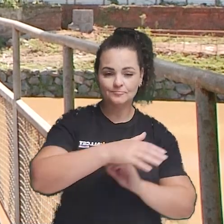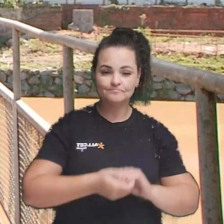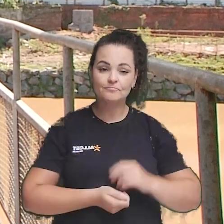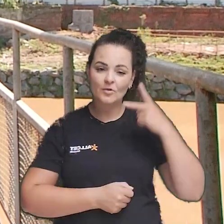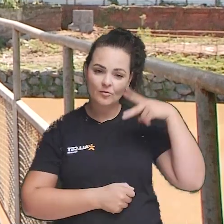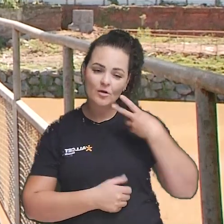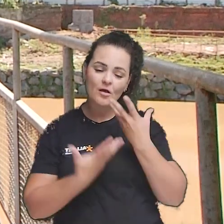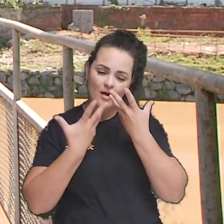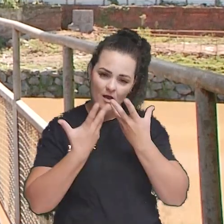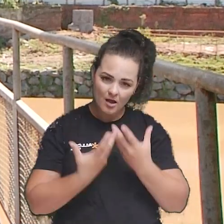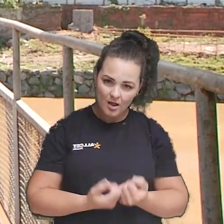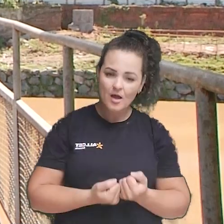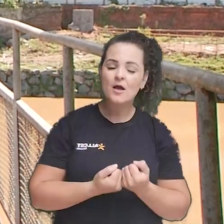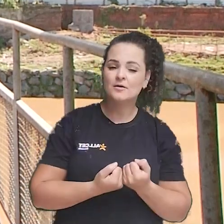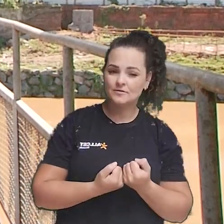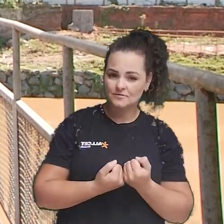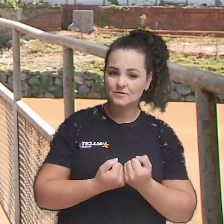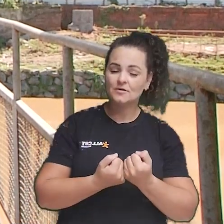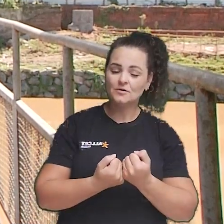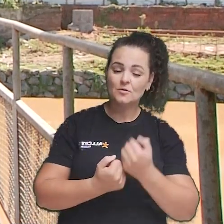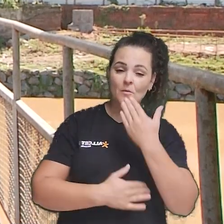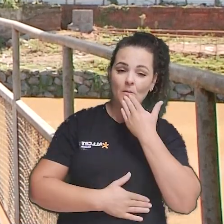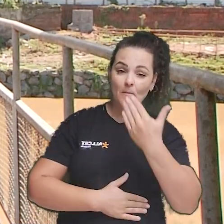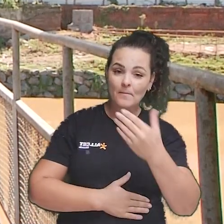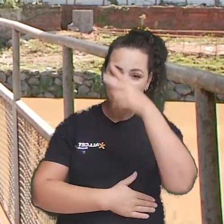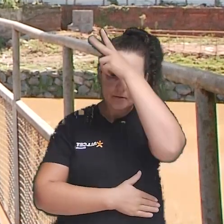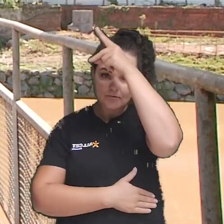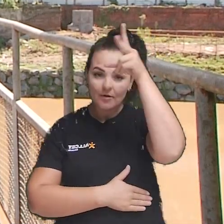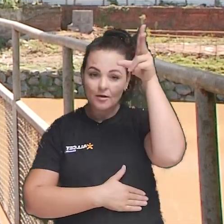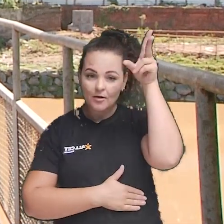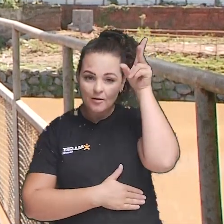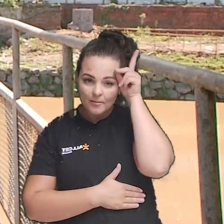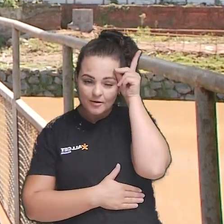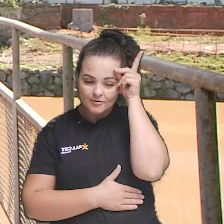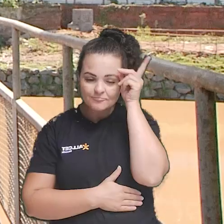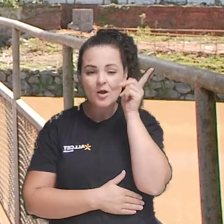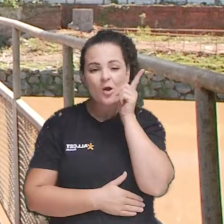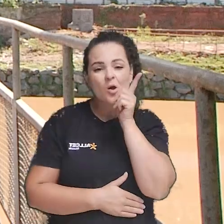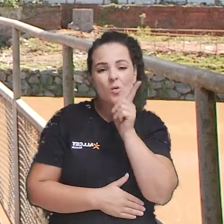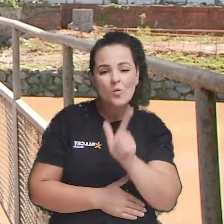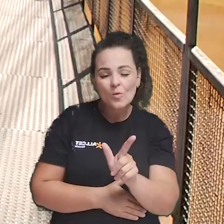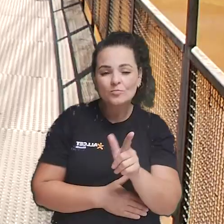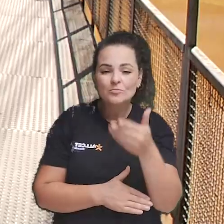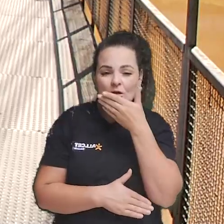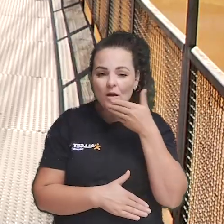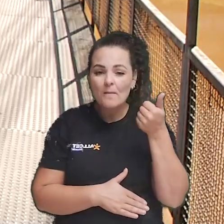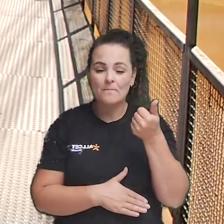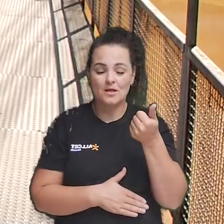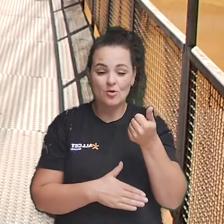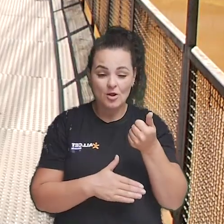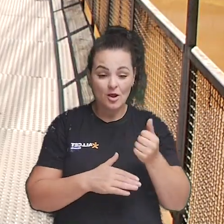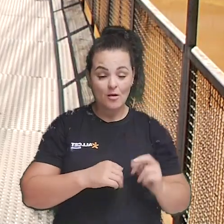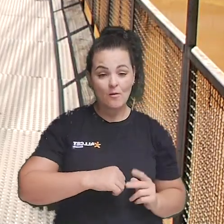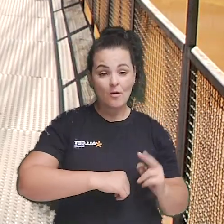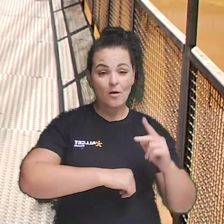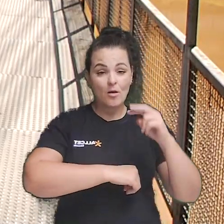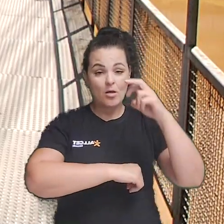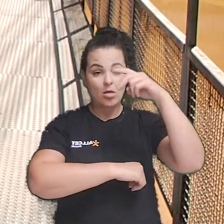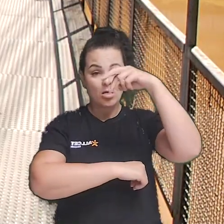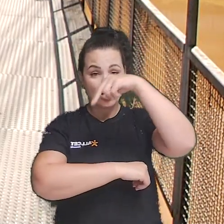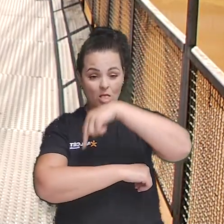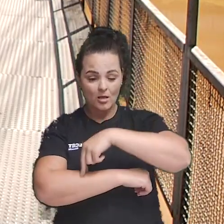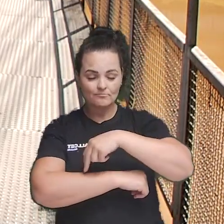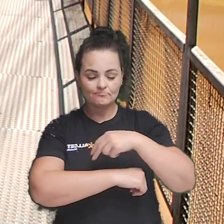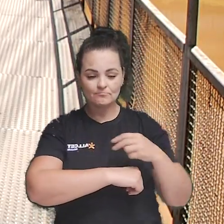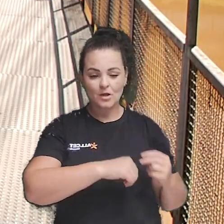apoio unânime dos vereadores presentes na sessão, manifesta um apelo à Prefeitura para que promova a reforma da